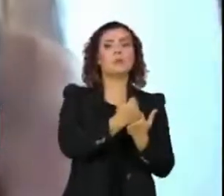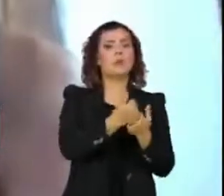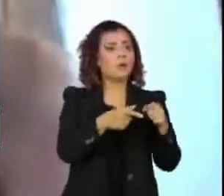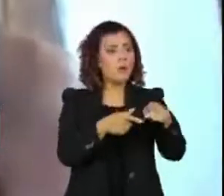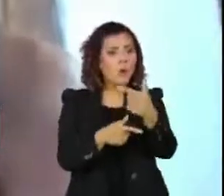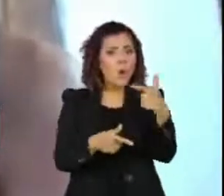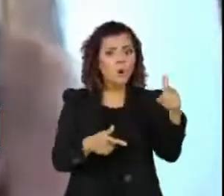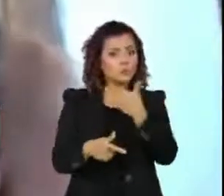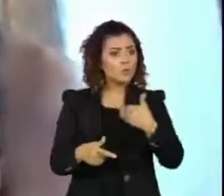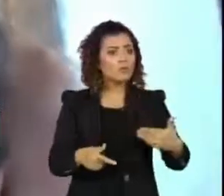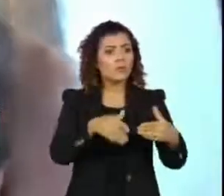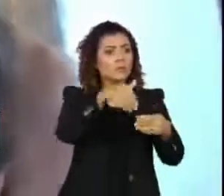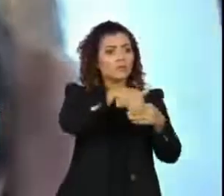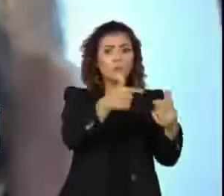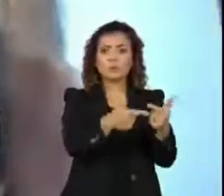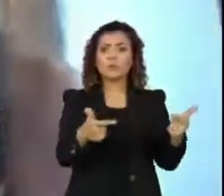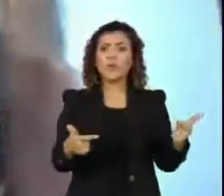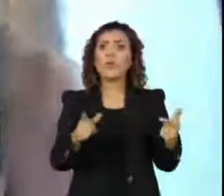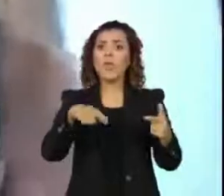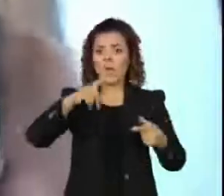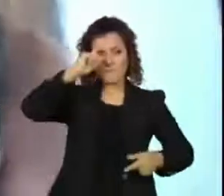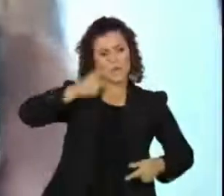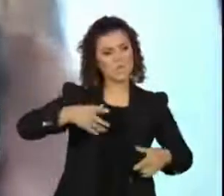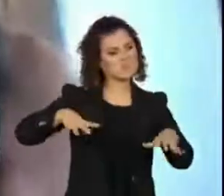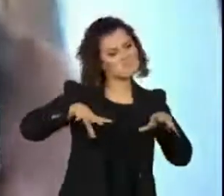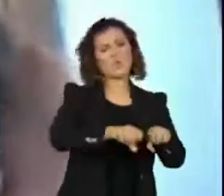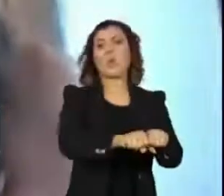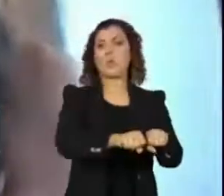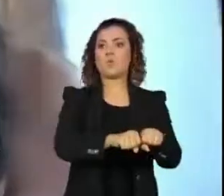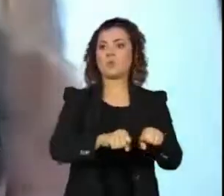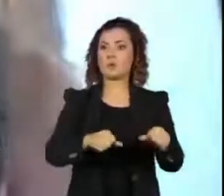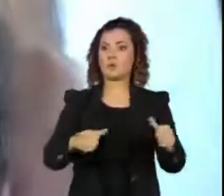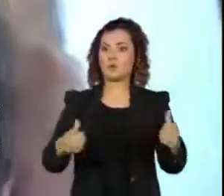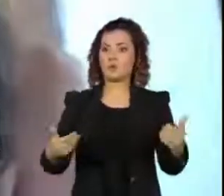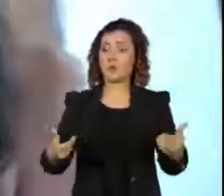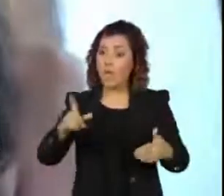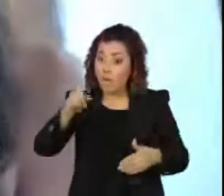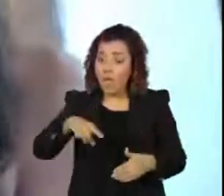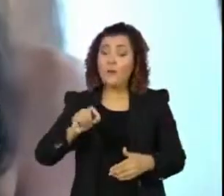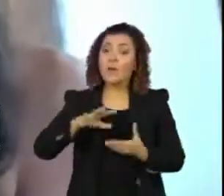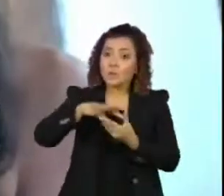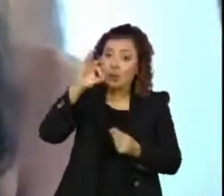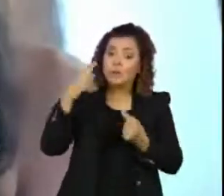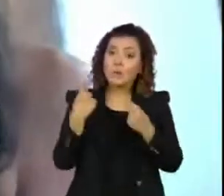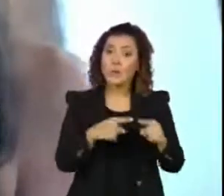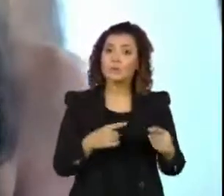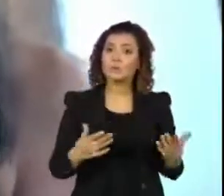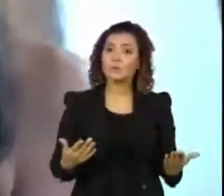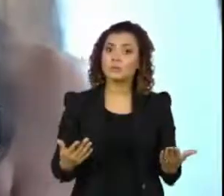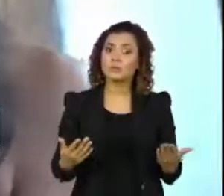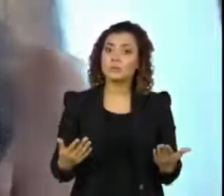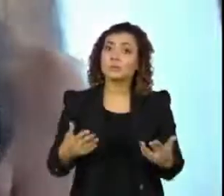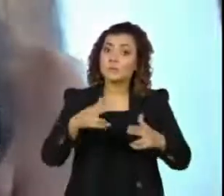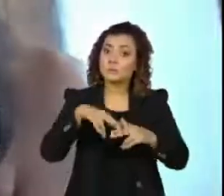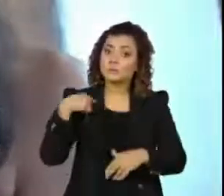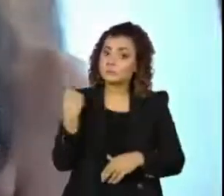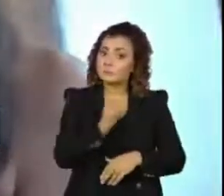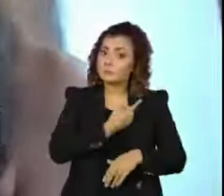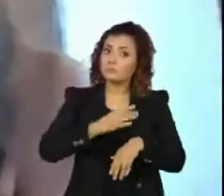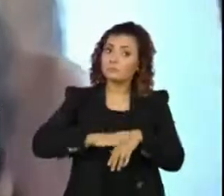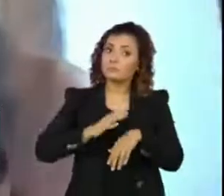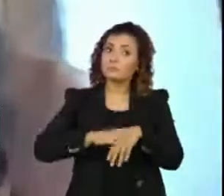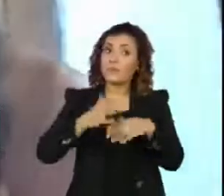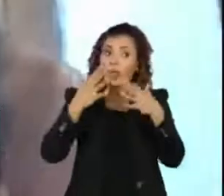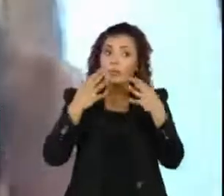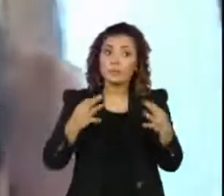legitimamente constituído. É um estado de força. Portanto, é um ataque à nossa democracia. Eu penso que todos nós temos que